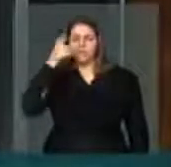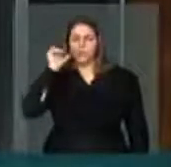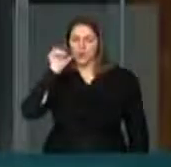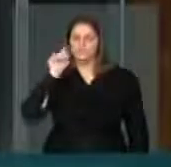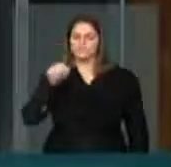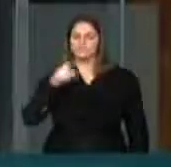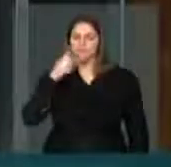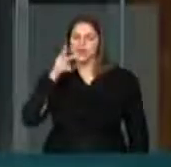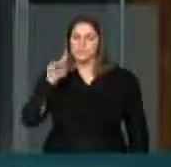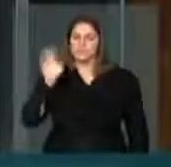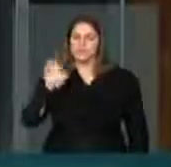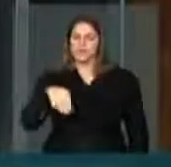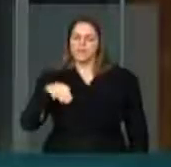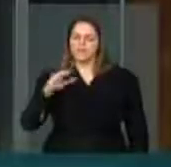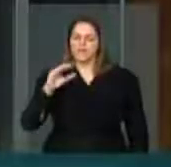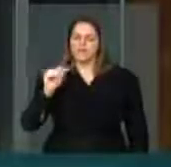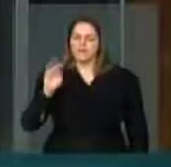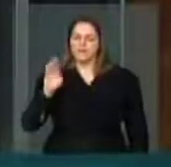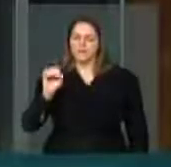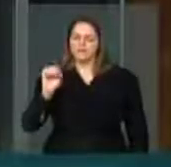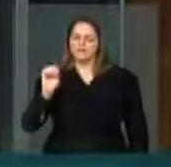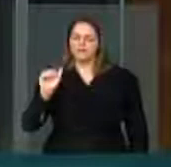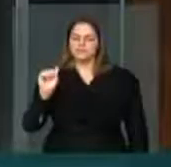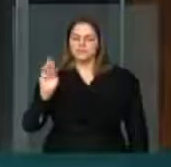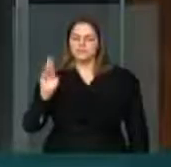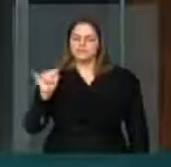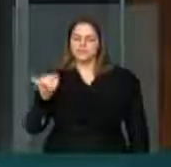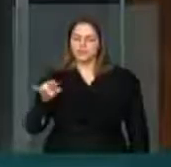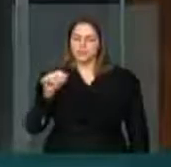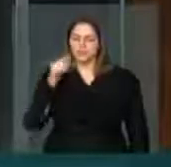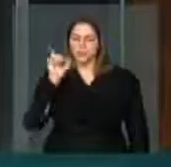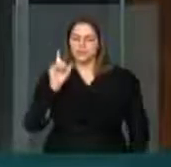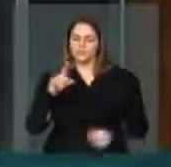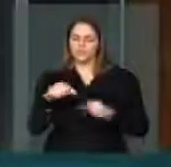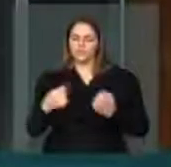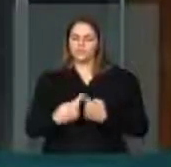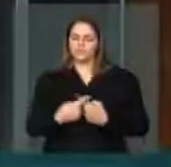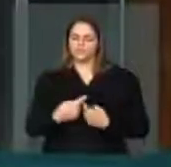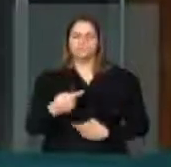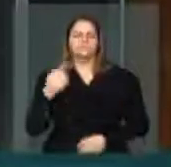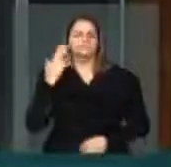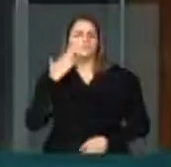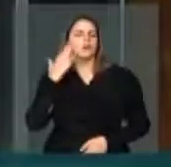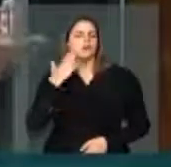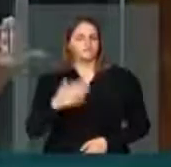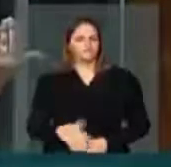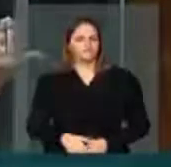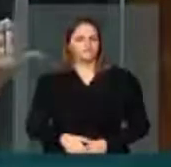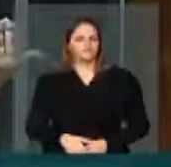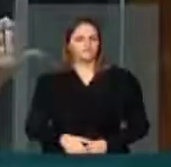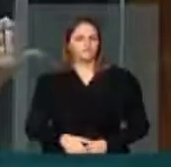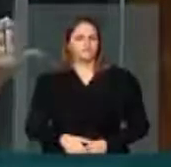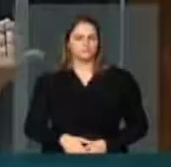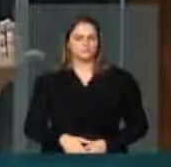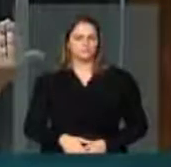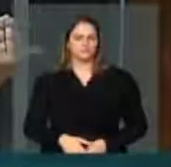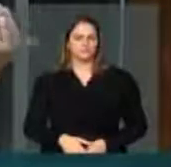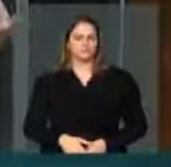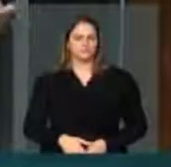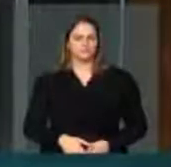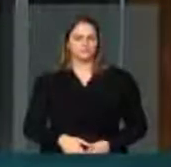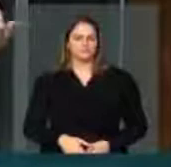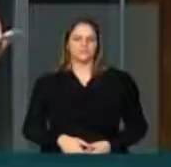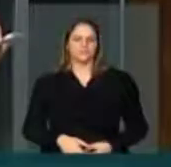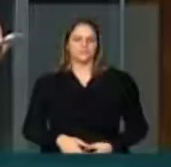reunião da Comissão Especial do Desarmamento. Há quem? Isso está batente na cara